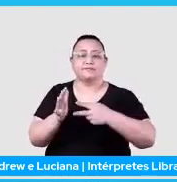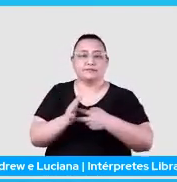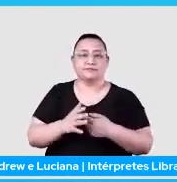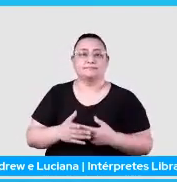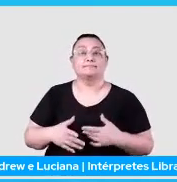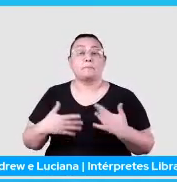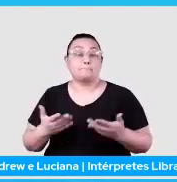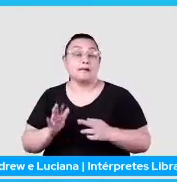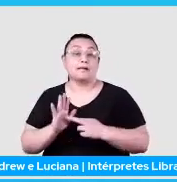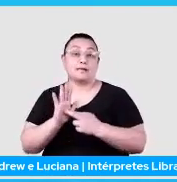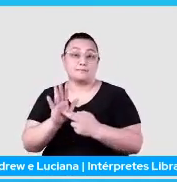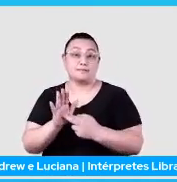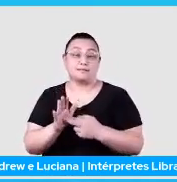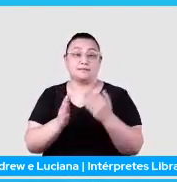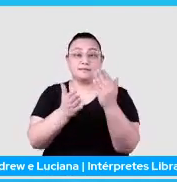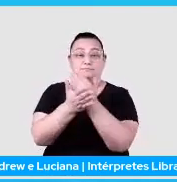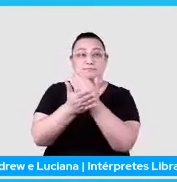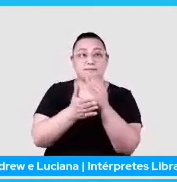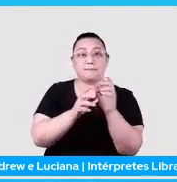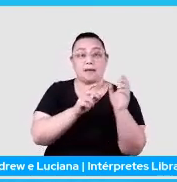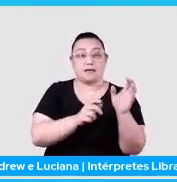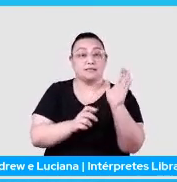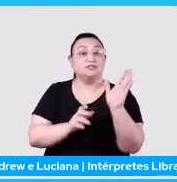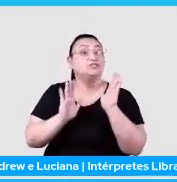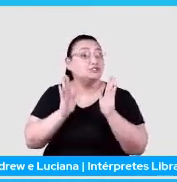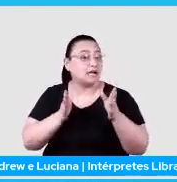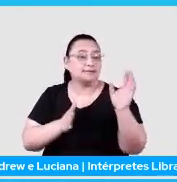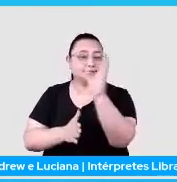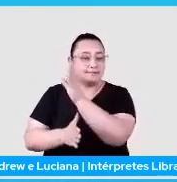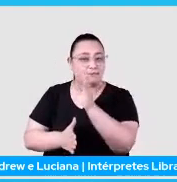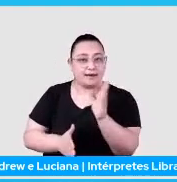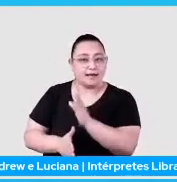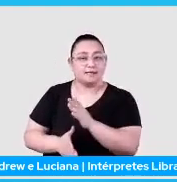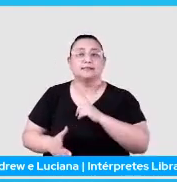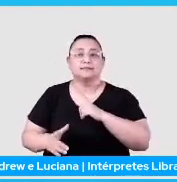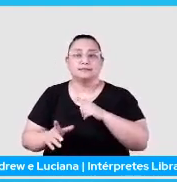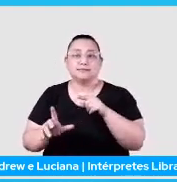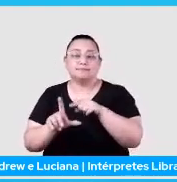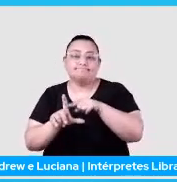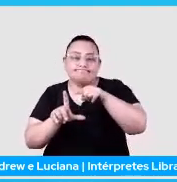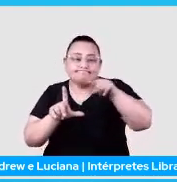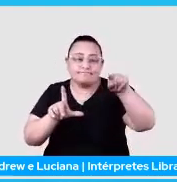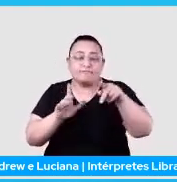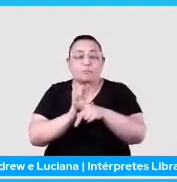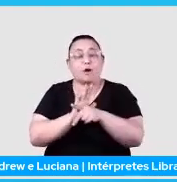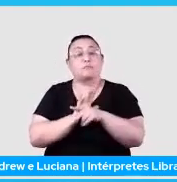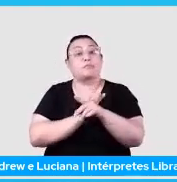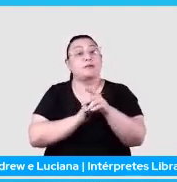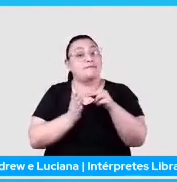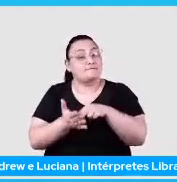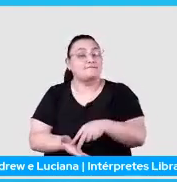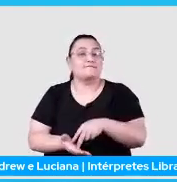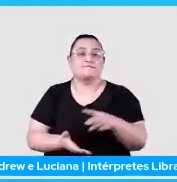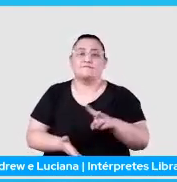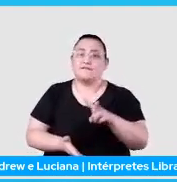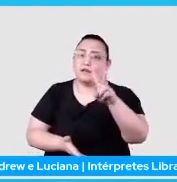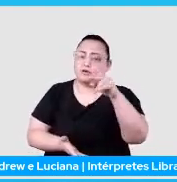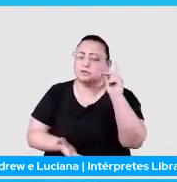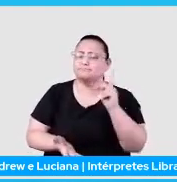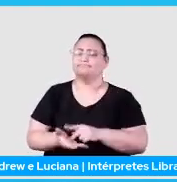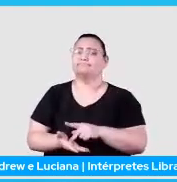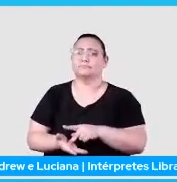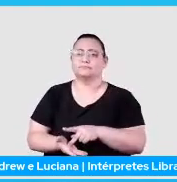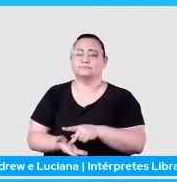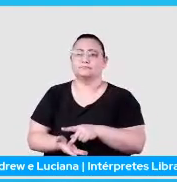representação distribuída, a gente já tem vetores que eles são densos, eles têm valores realmente significativos